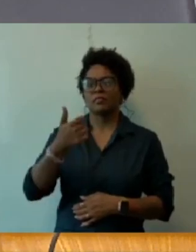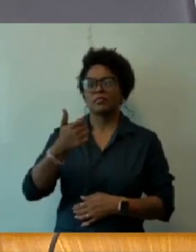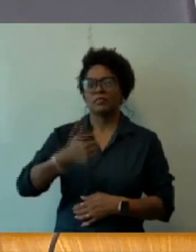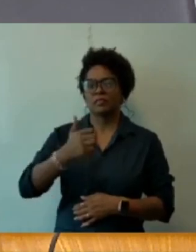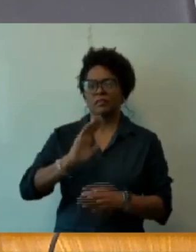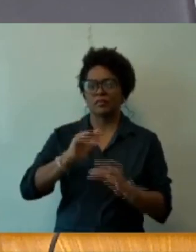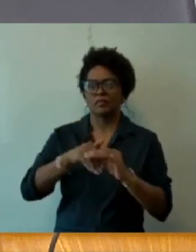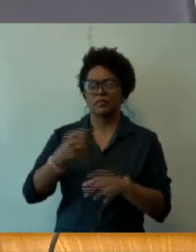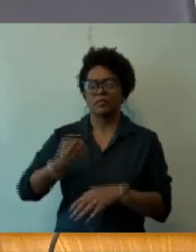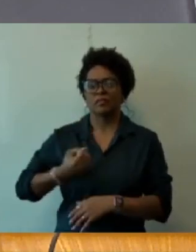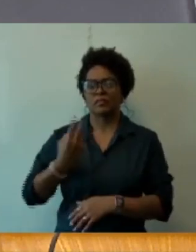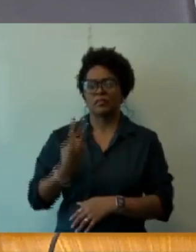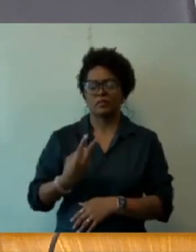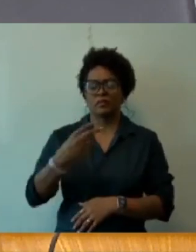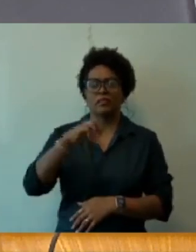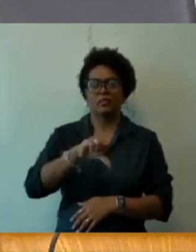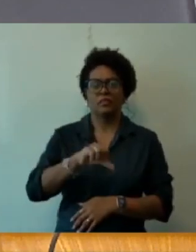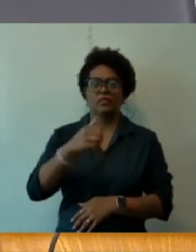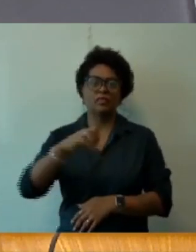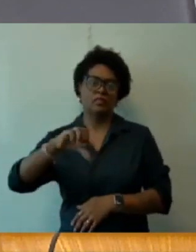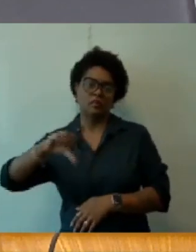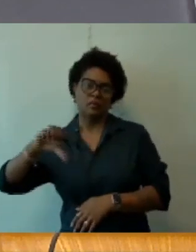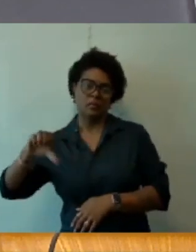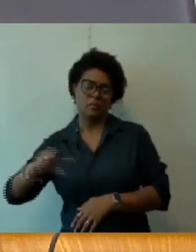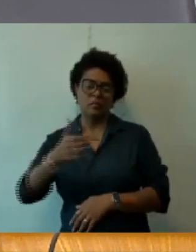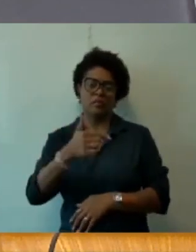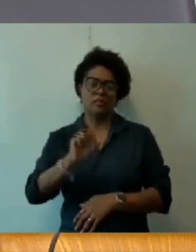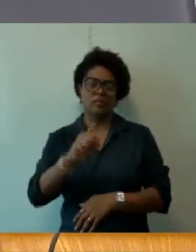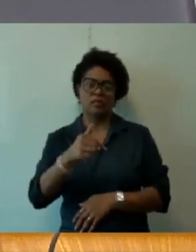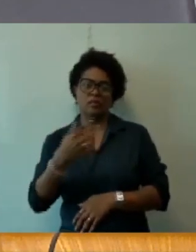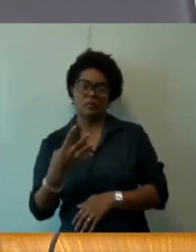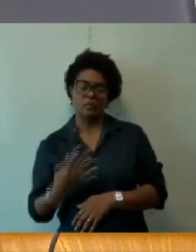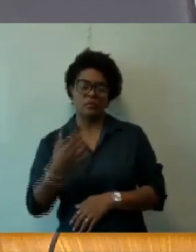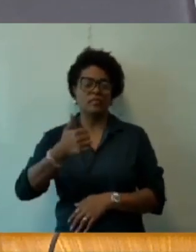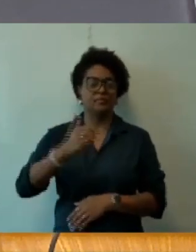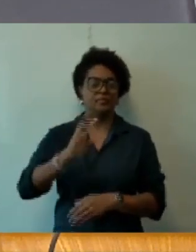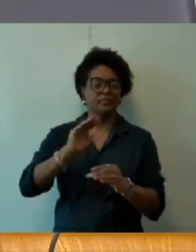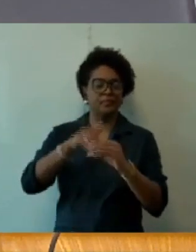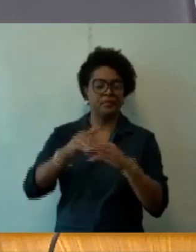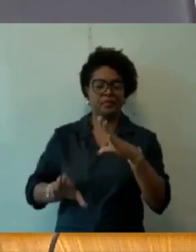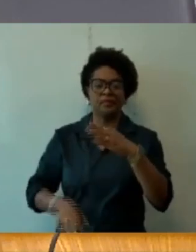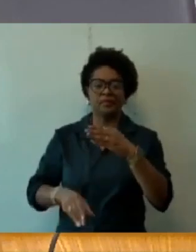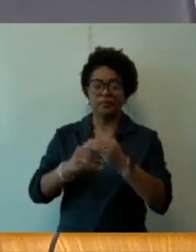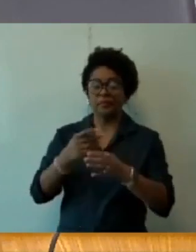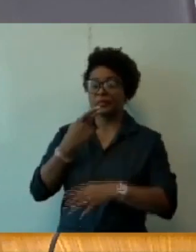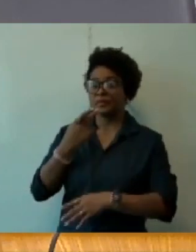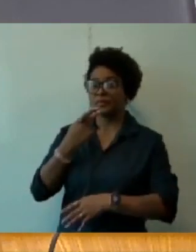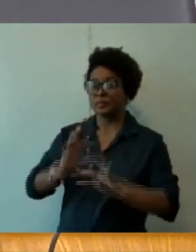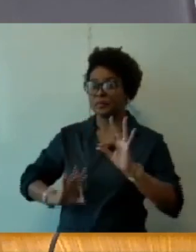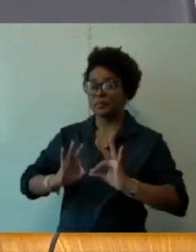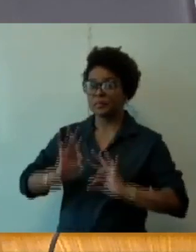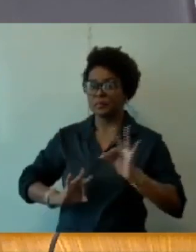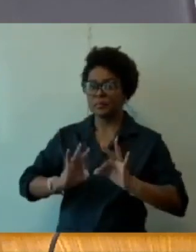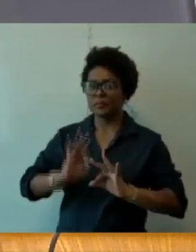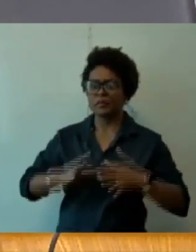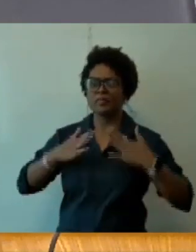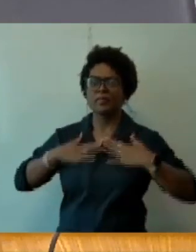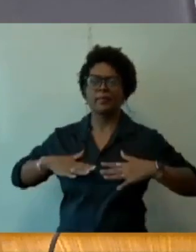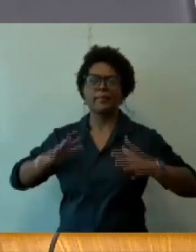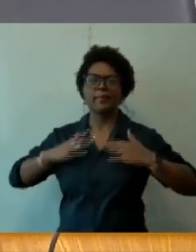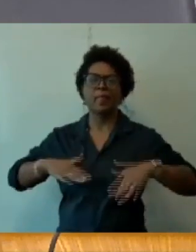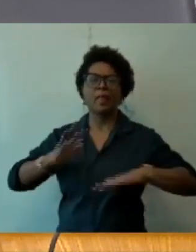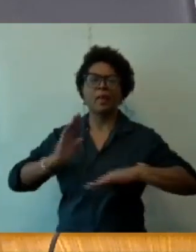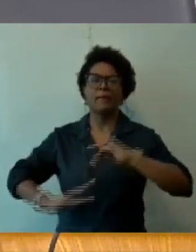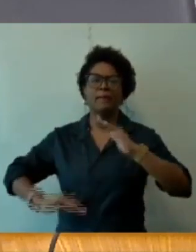999, barra 2024, que se encontra em primeiro turno, e menta. Dispõe sobre o programa de repouso para profissionais e fermagem